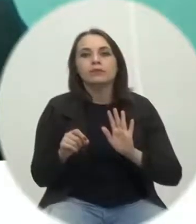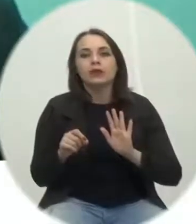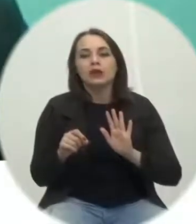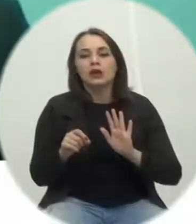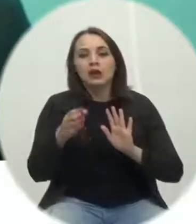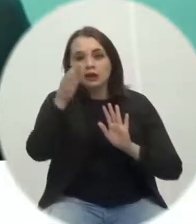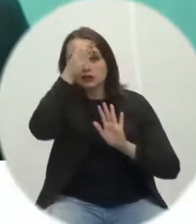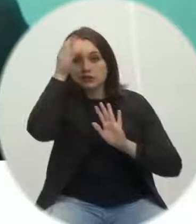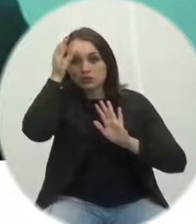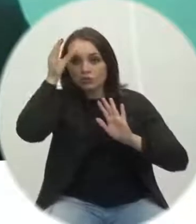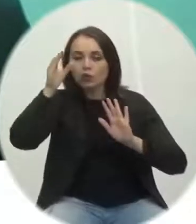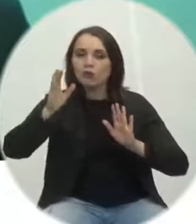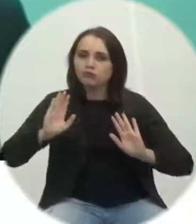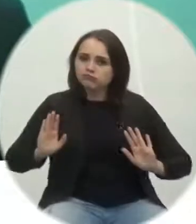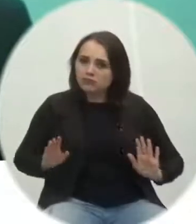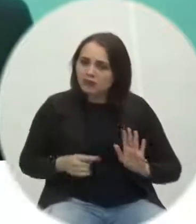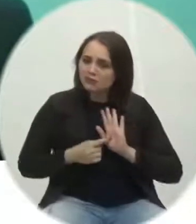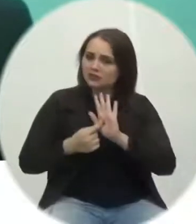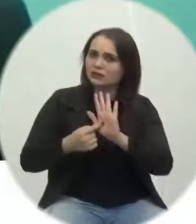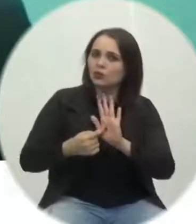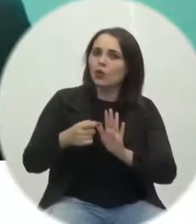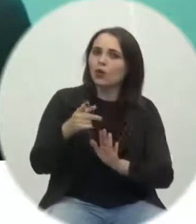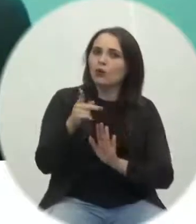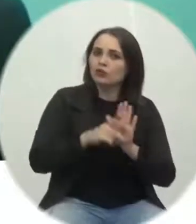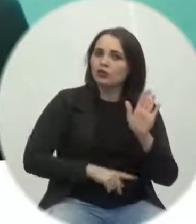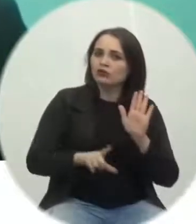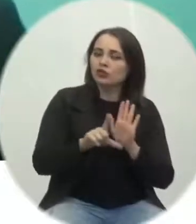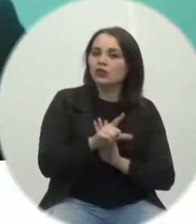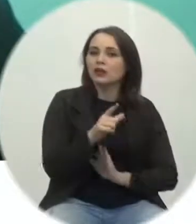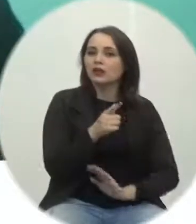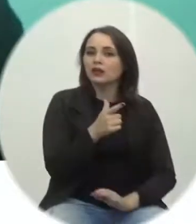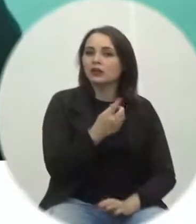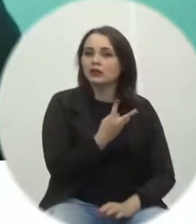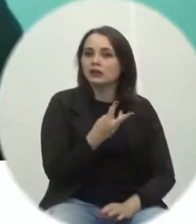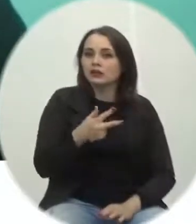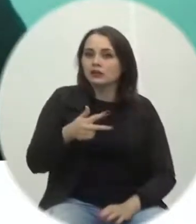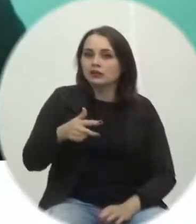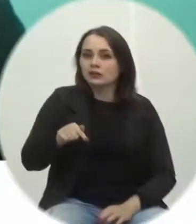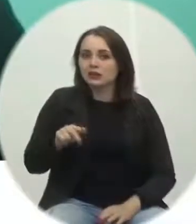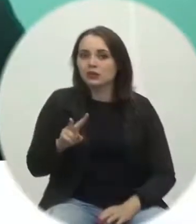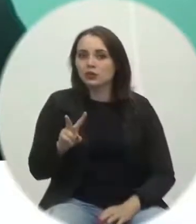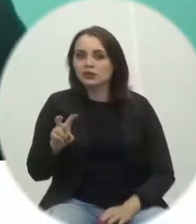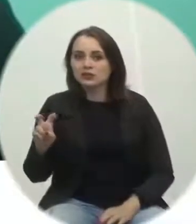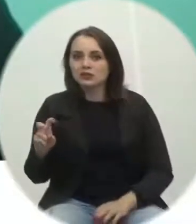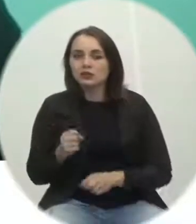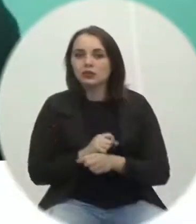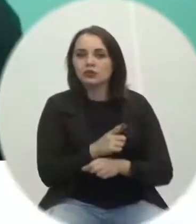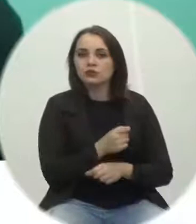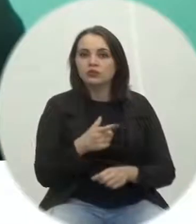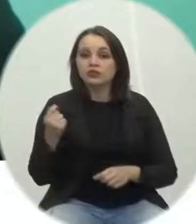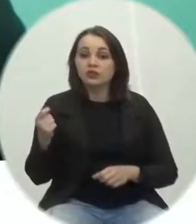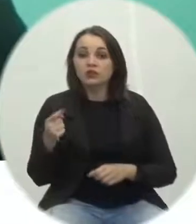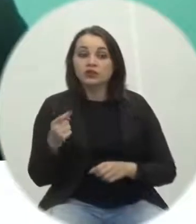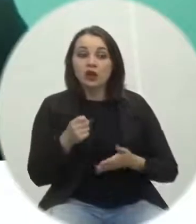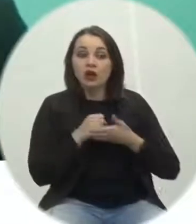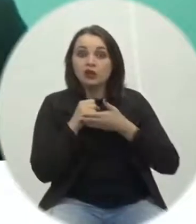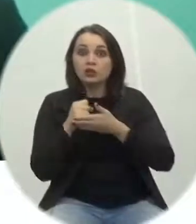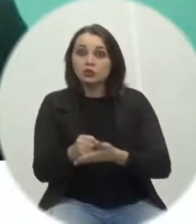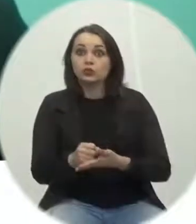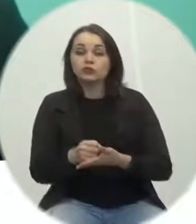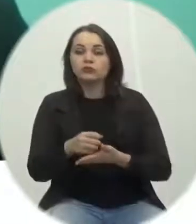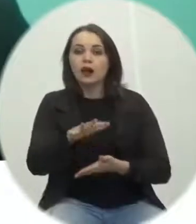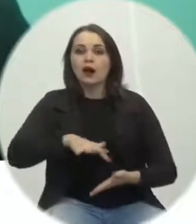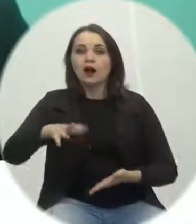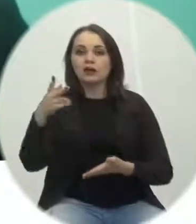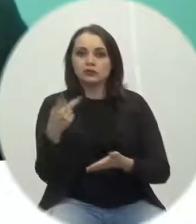apresentou o PM 2735 de 2020 ele é um respiro para o setor de eventos ele é um respiro para